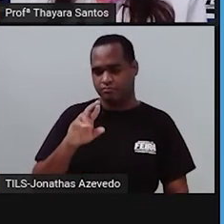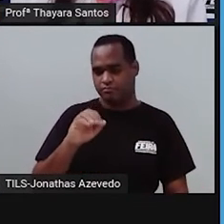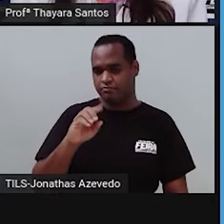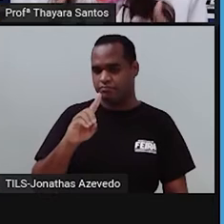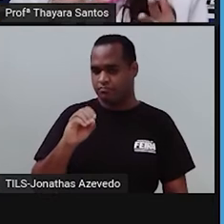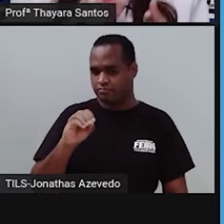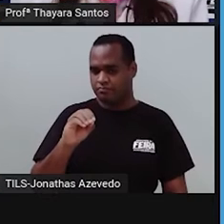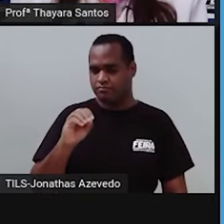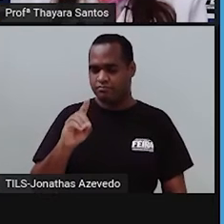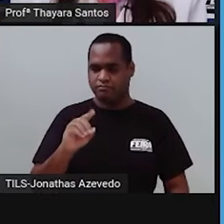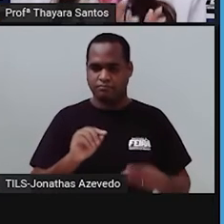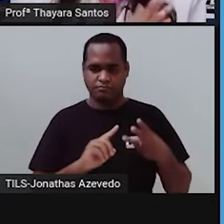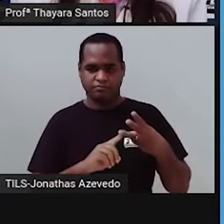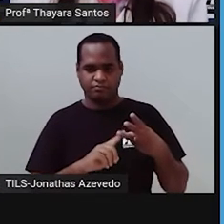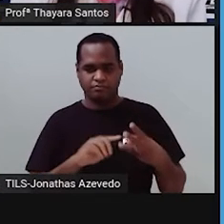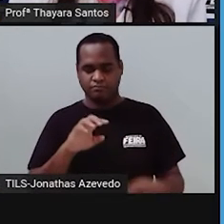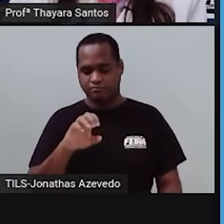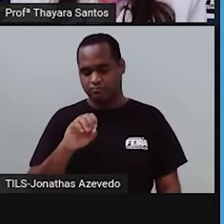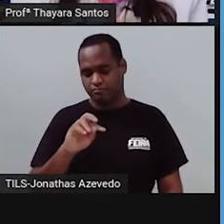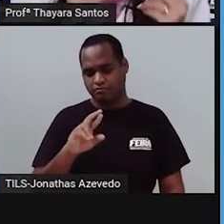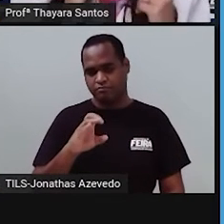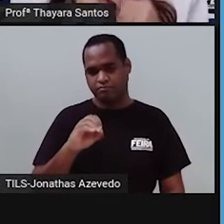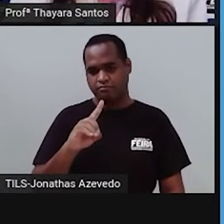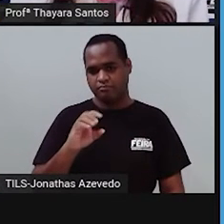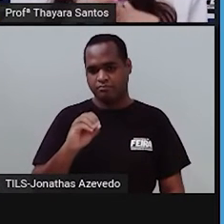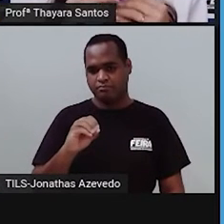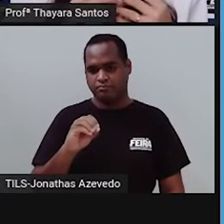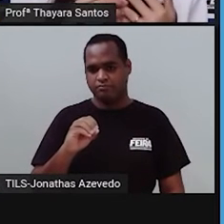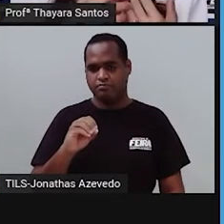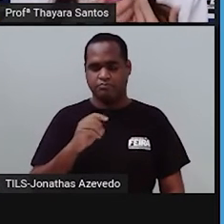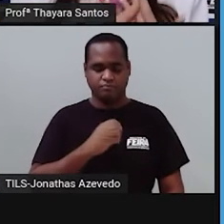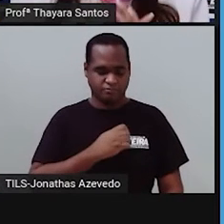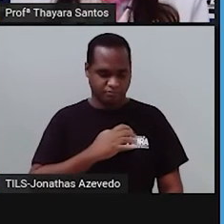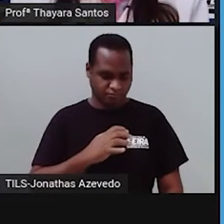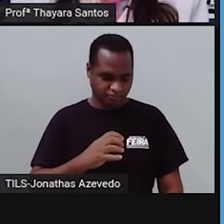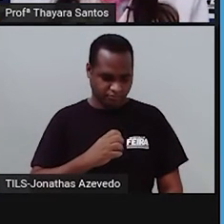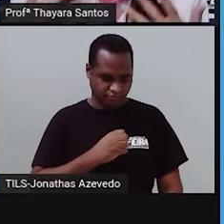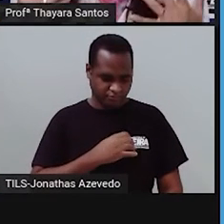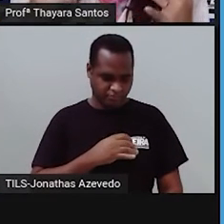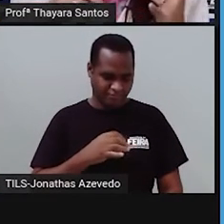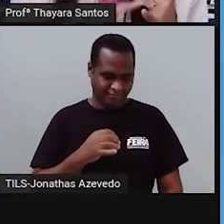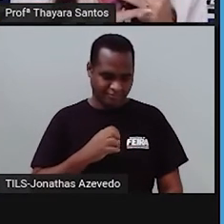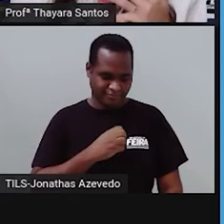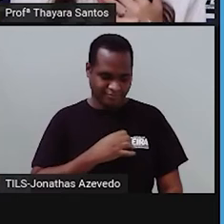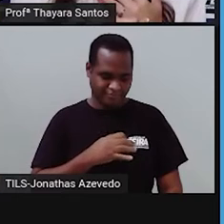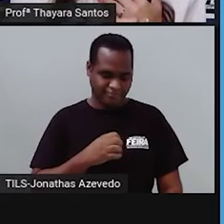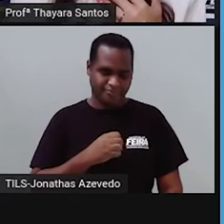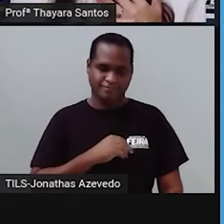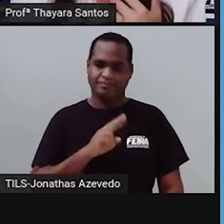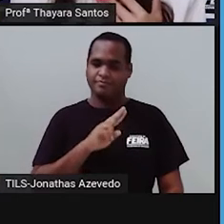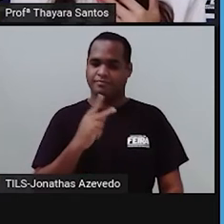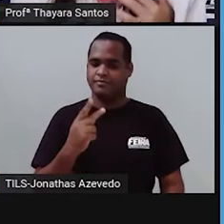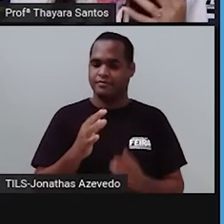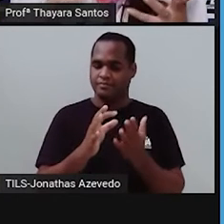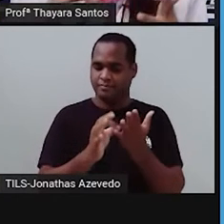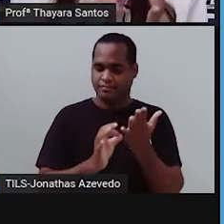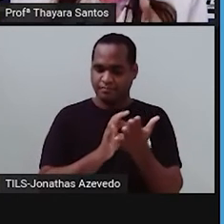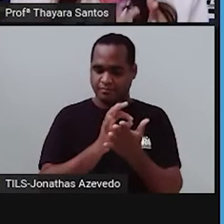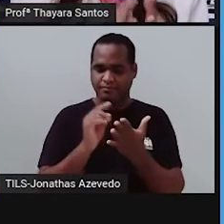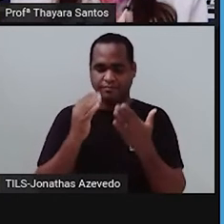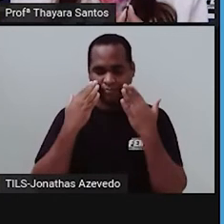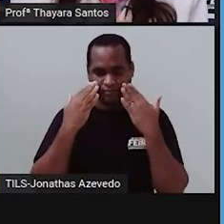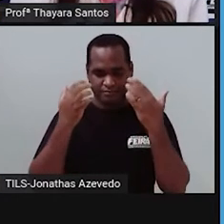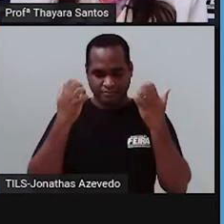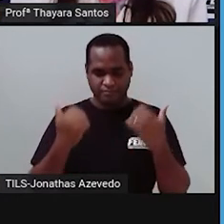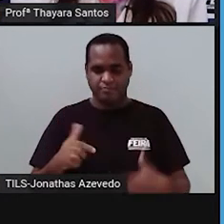o tecido muscular estriado cardíaco. E eles recebem esses nomes de acordo com o tipo de células que eles apresentam e